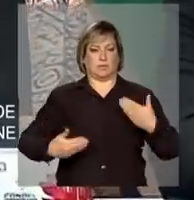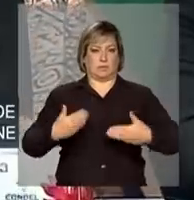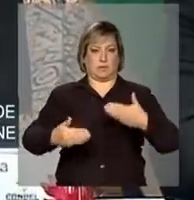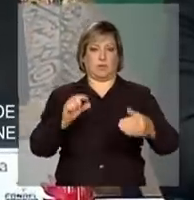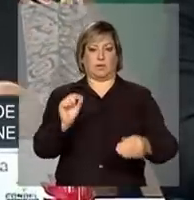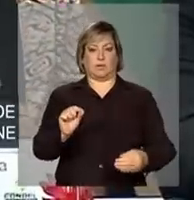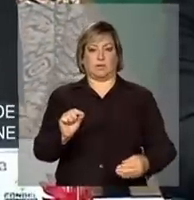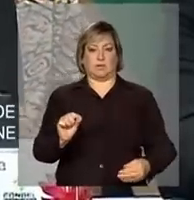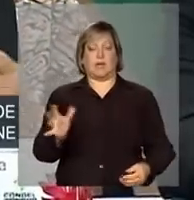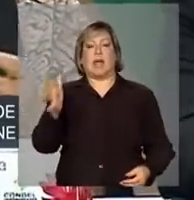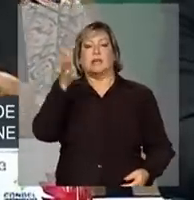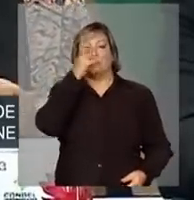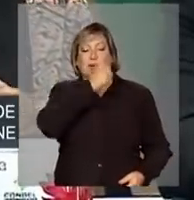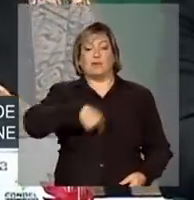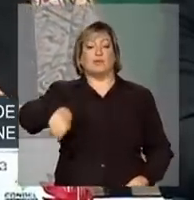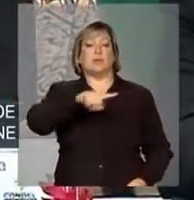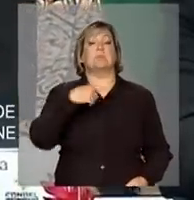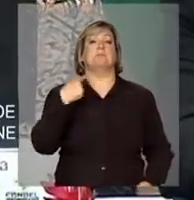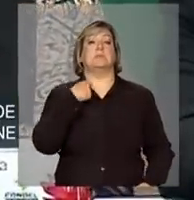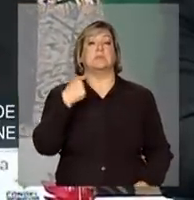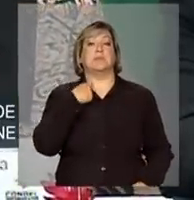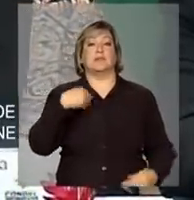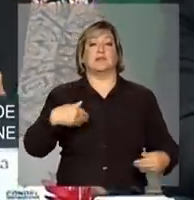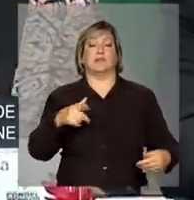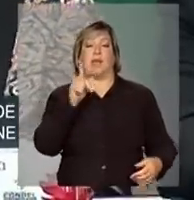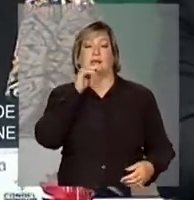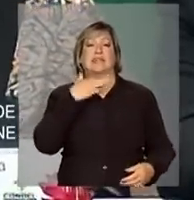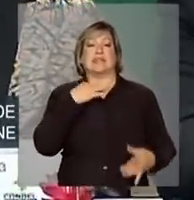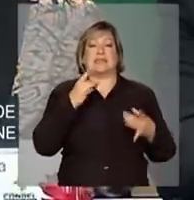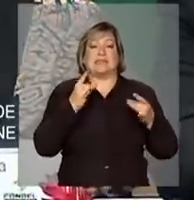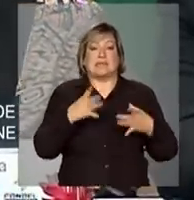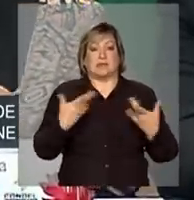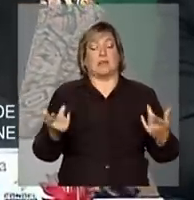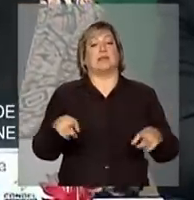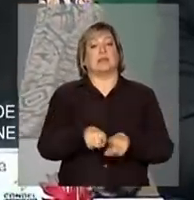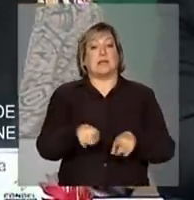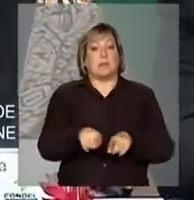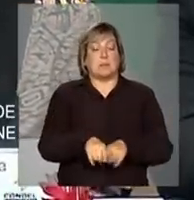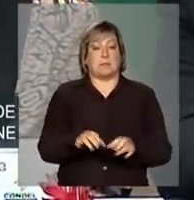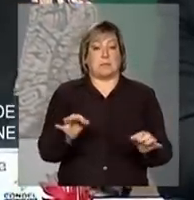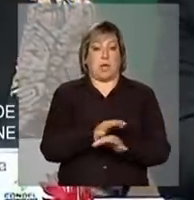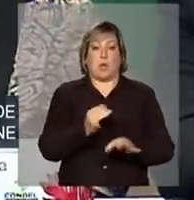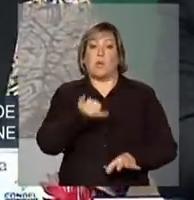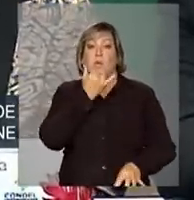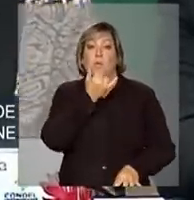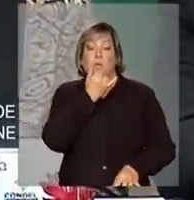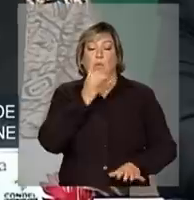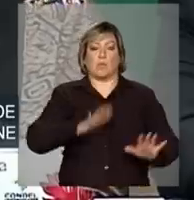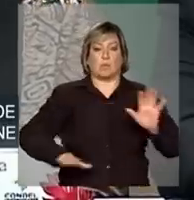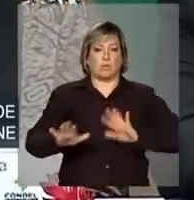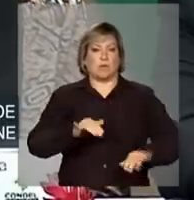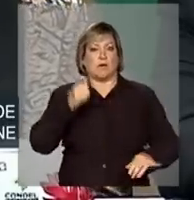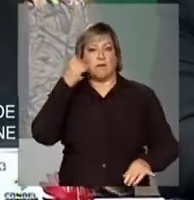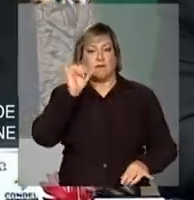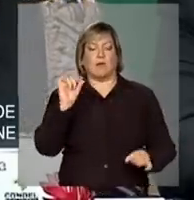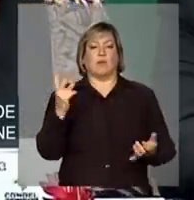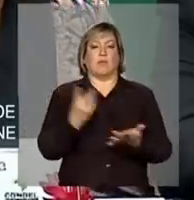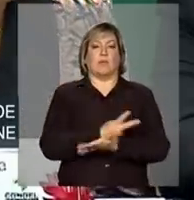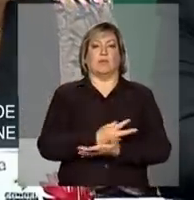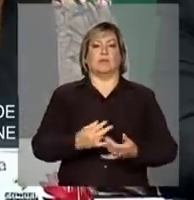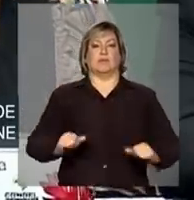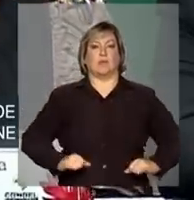é salvar os rebanhos existentes e nos preparar para ter, de fato, uma estrutura mais